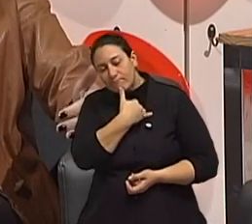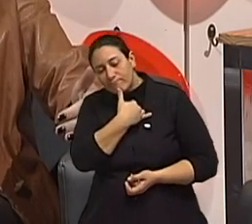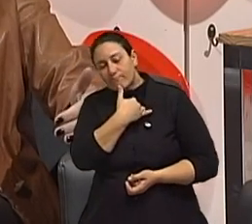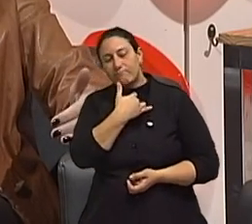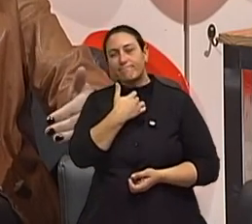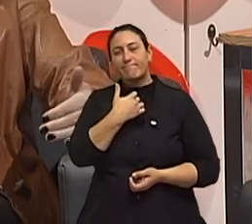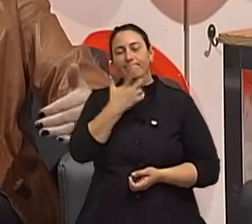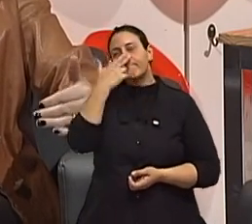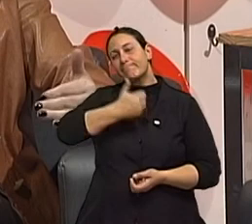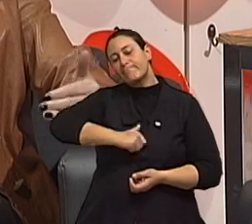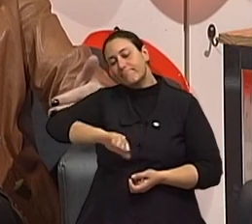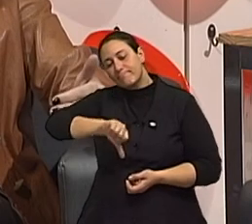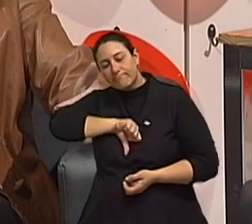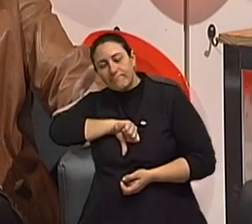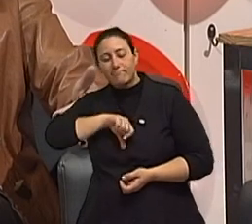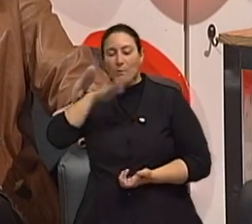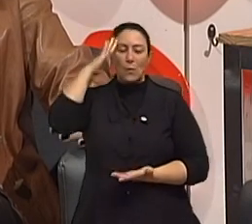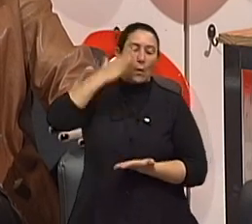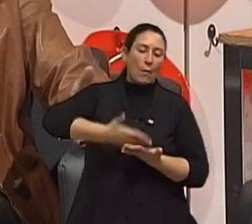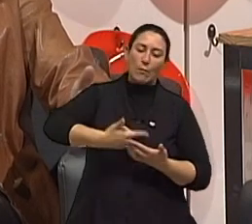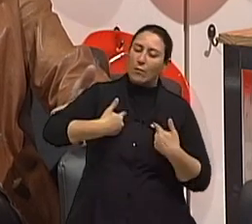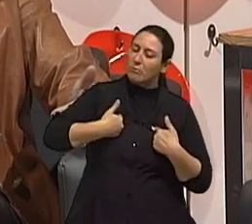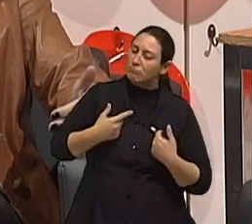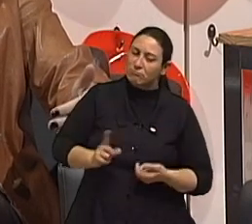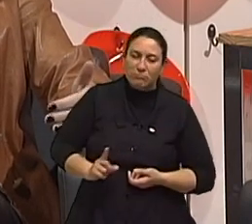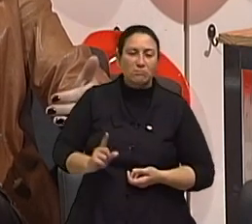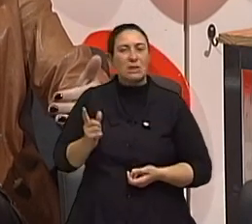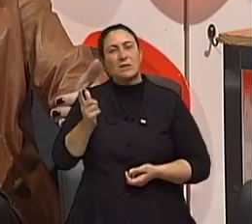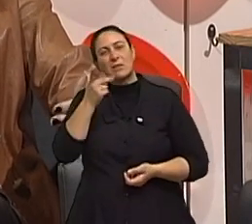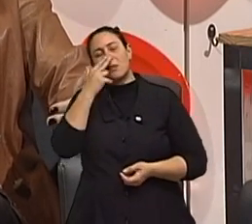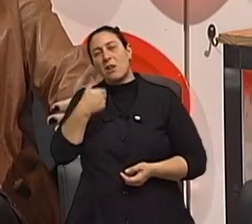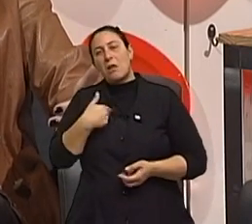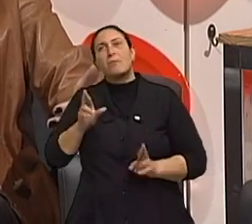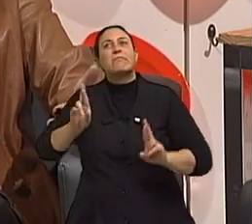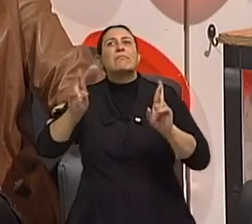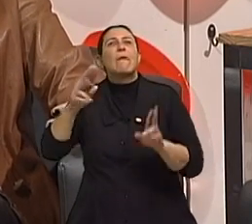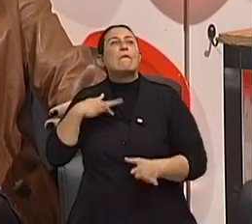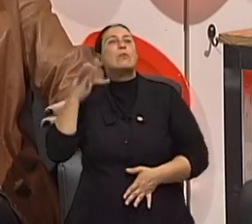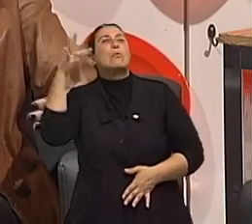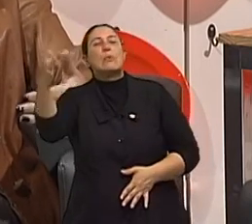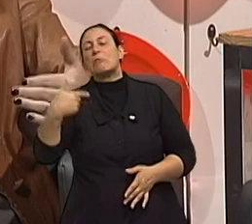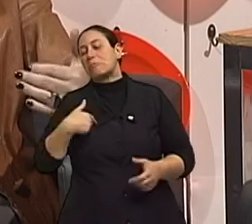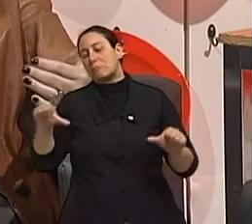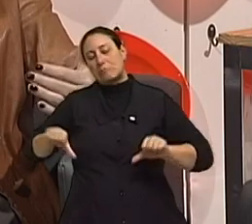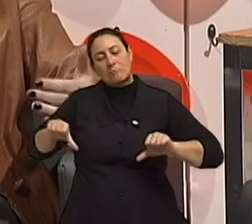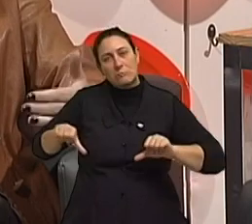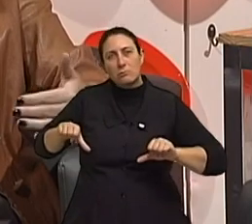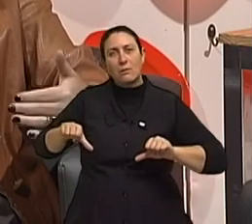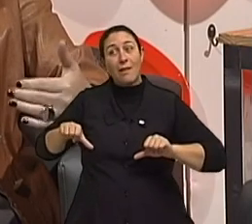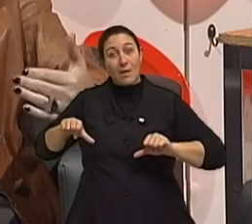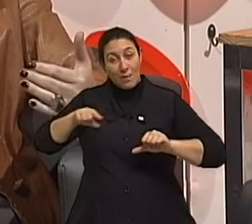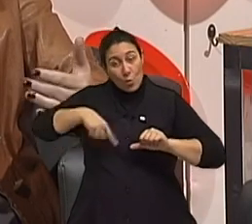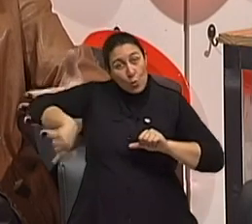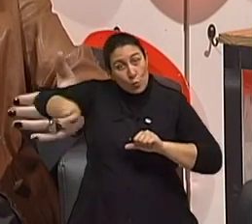desanimada, não confiando em si, não tendo mais expectativas de futuro, né? E isso tudo